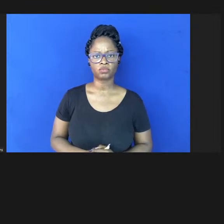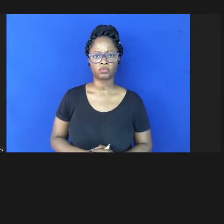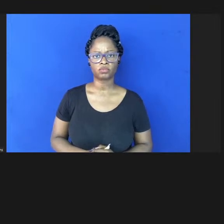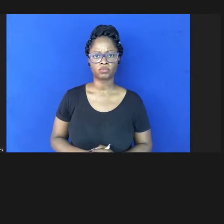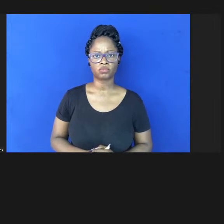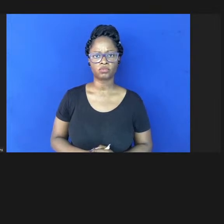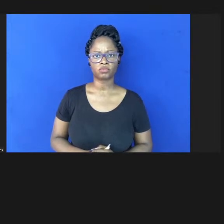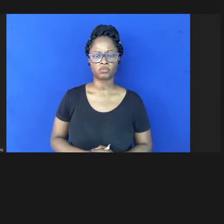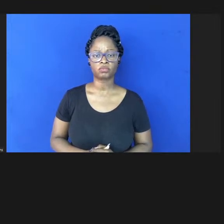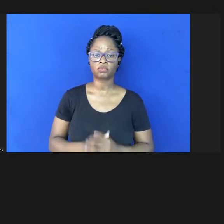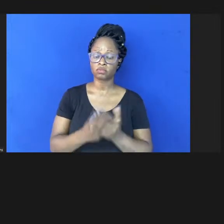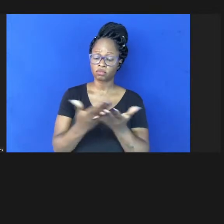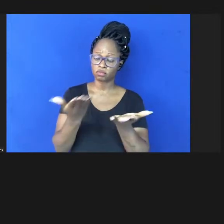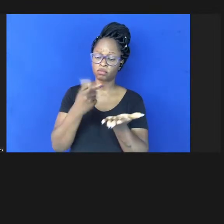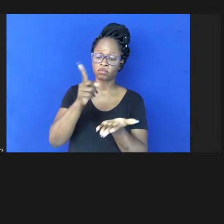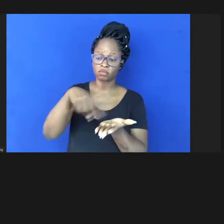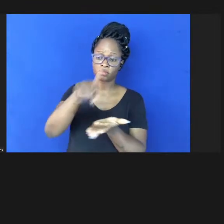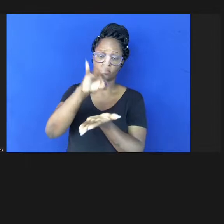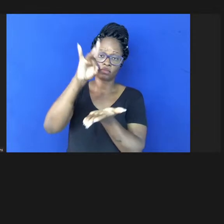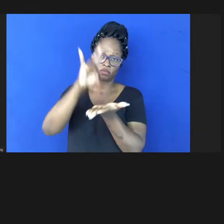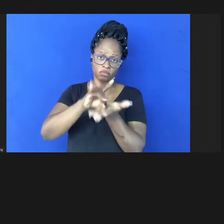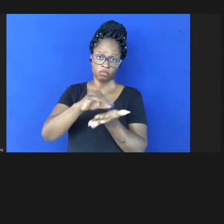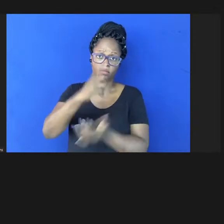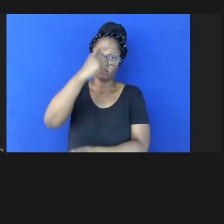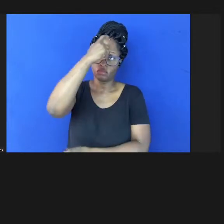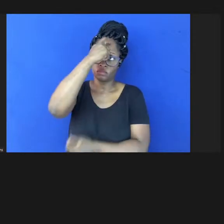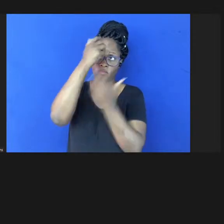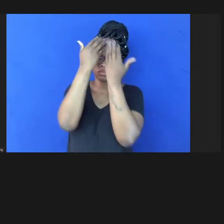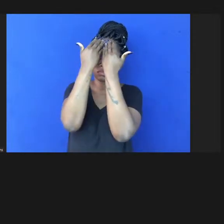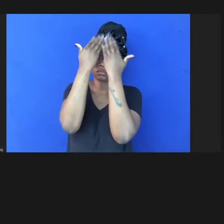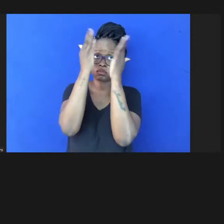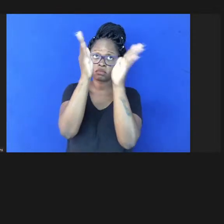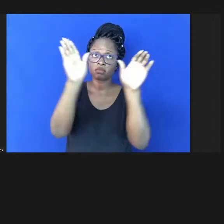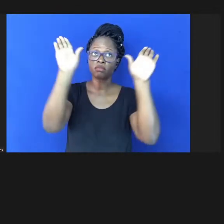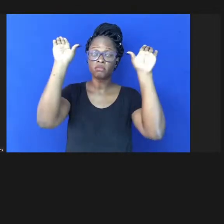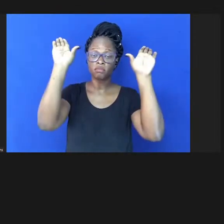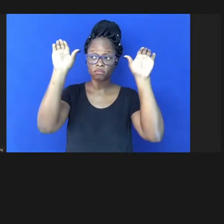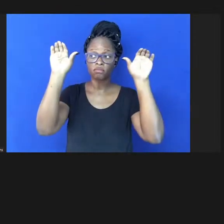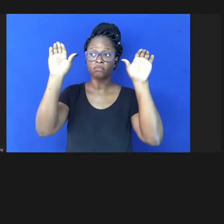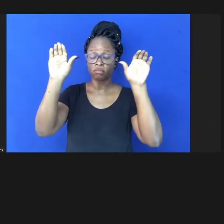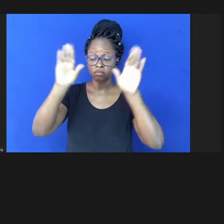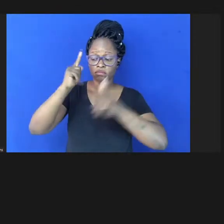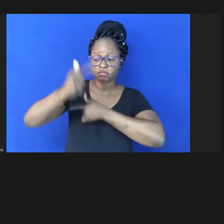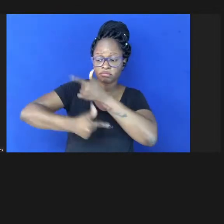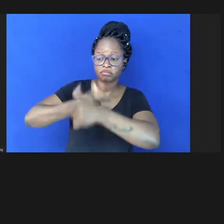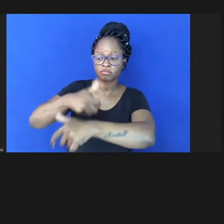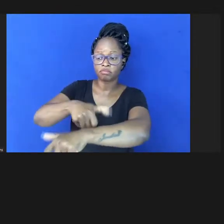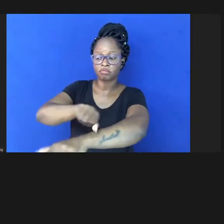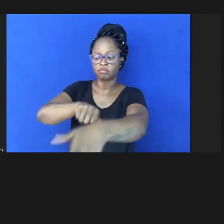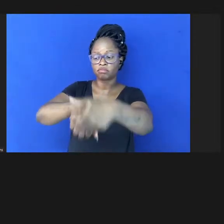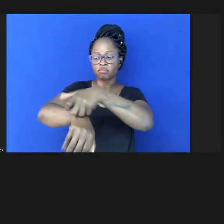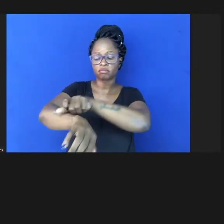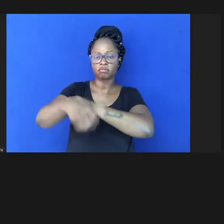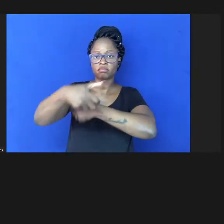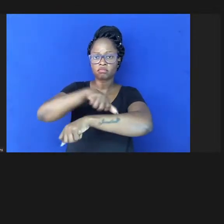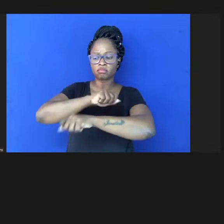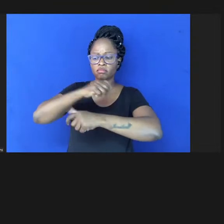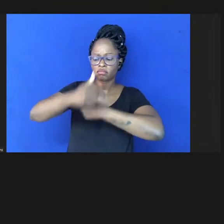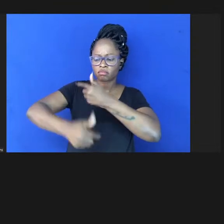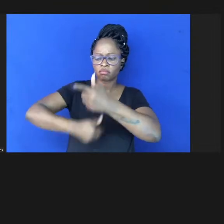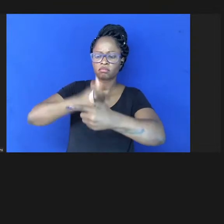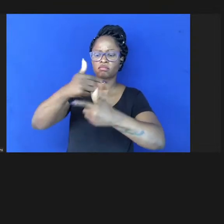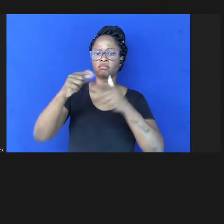você realmente tem que estar com uma mente muito aberta e realmente emburrido de tudo essa questão da